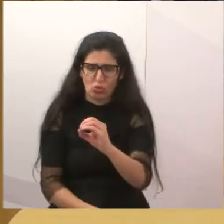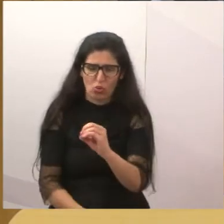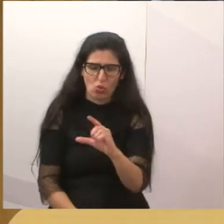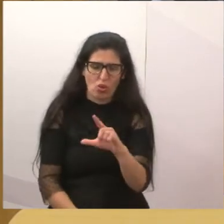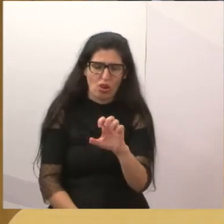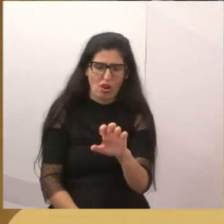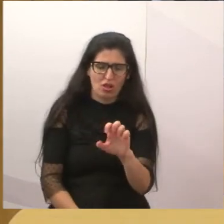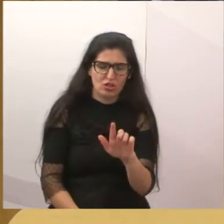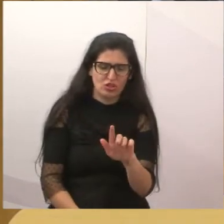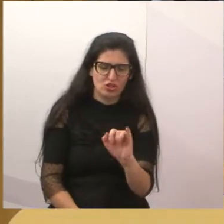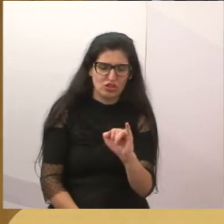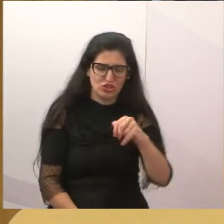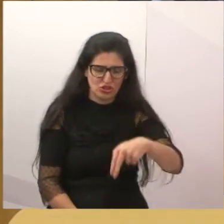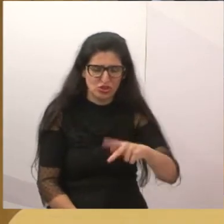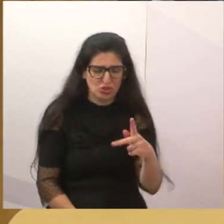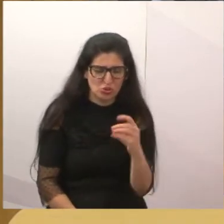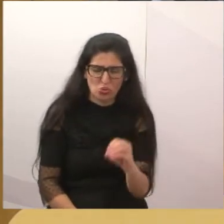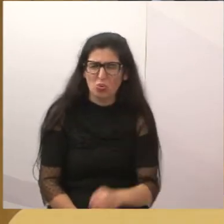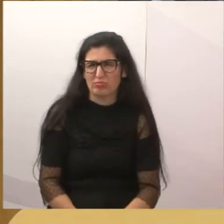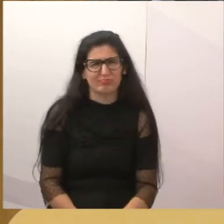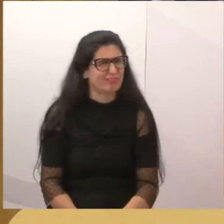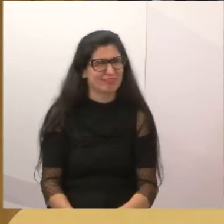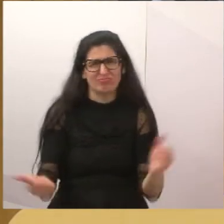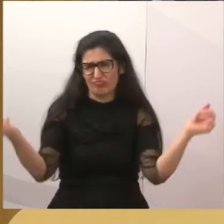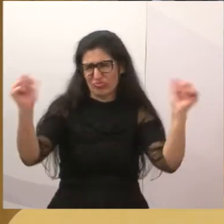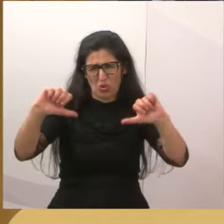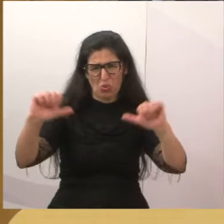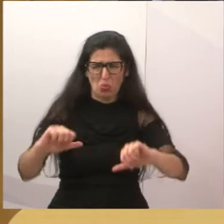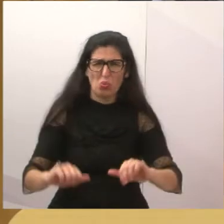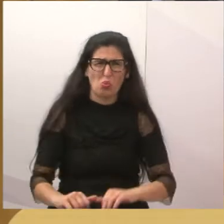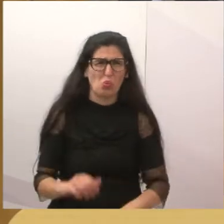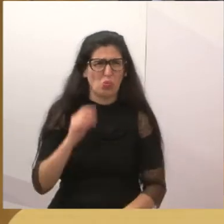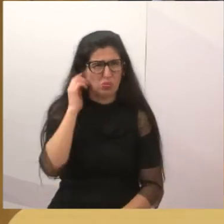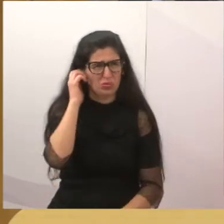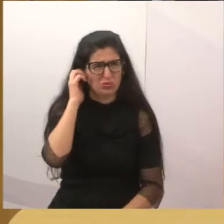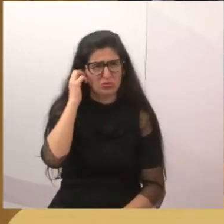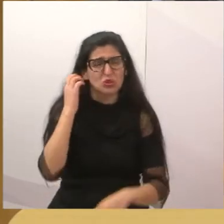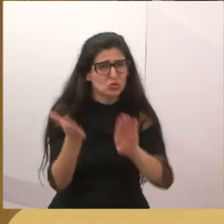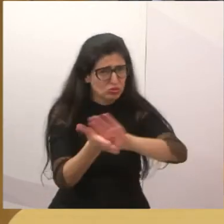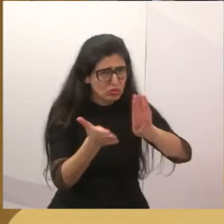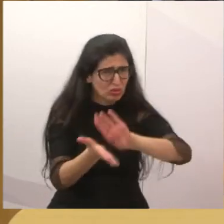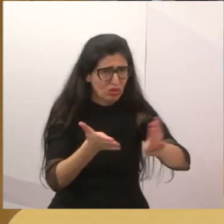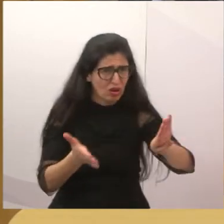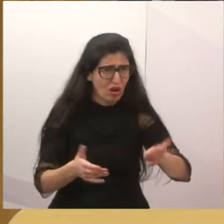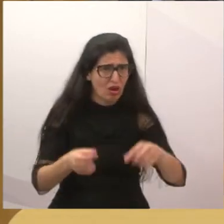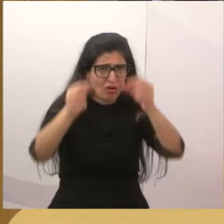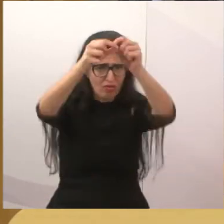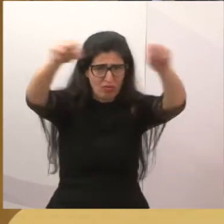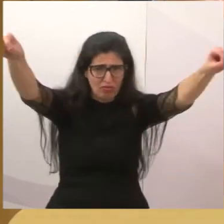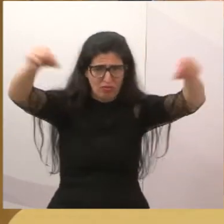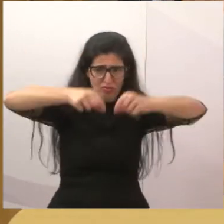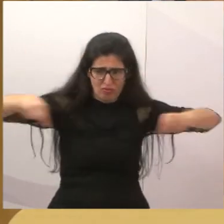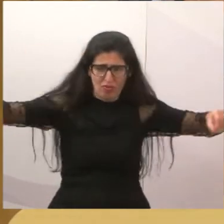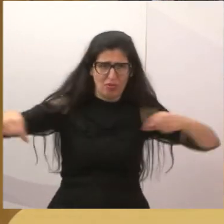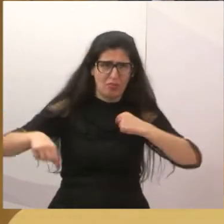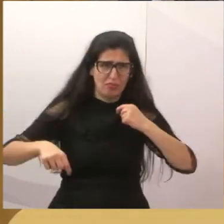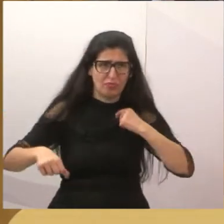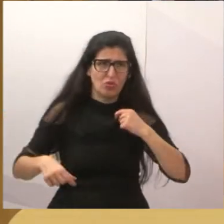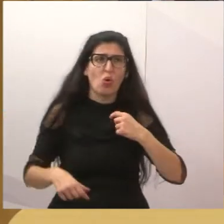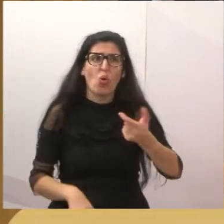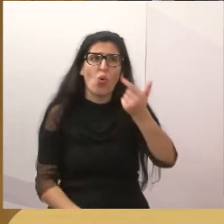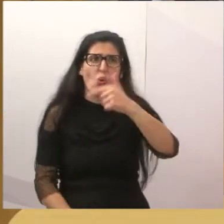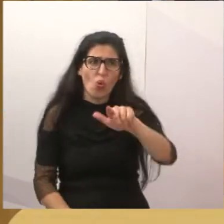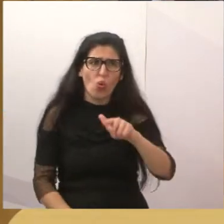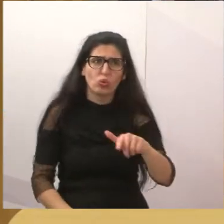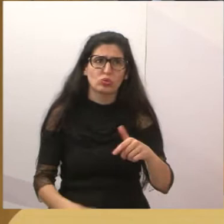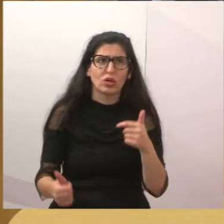realmente, a visão fica péssima. Então, eu vou estar pedindo amanhã para estar retirando esse varal solidário de lá. Agora, com relação ao outro varal solidário, que está